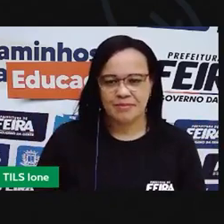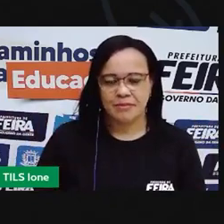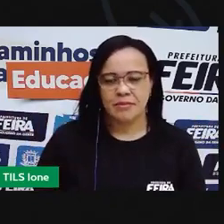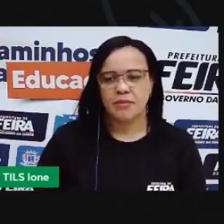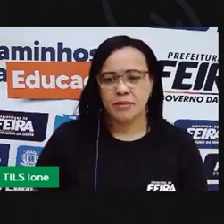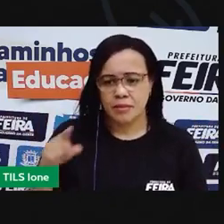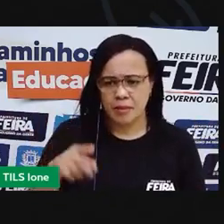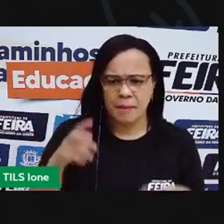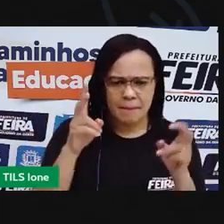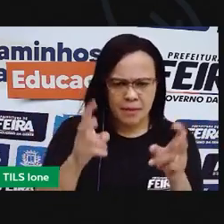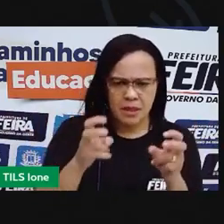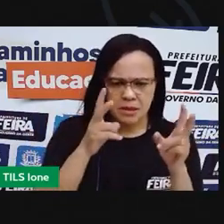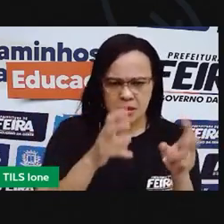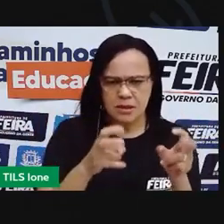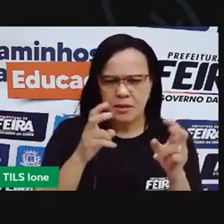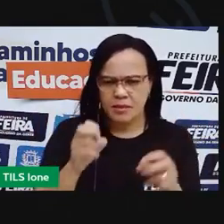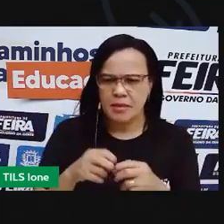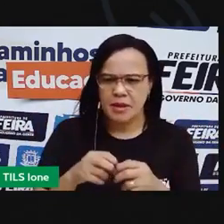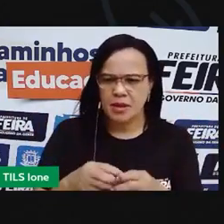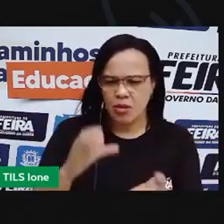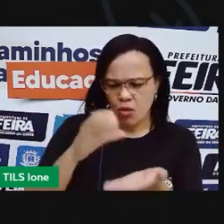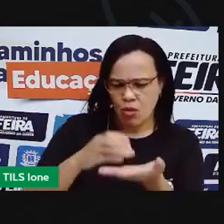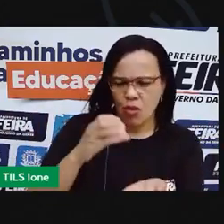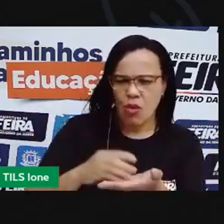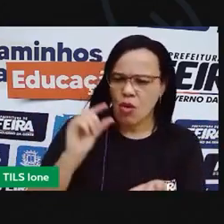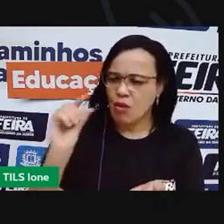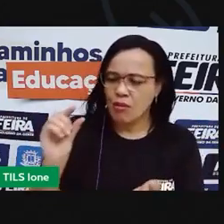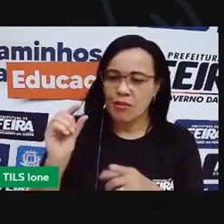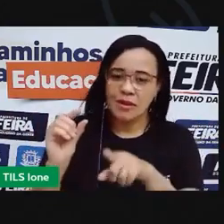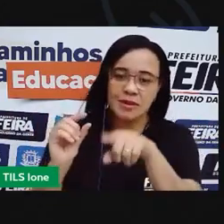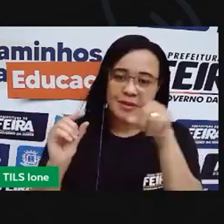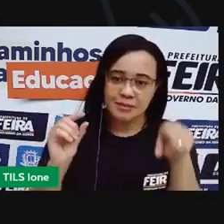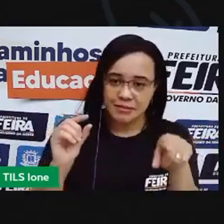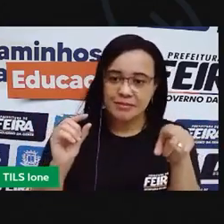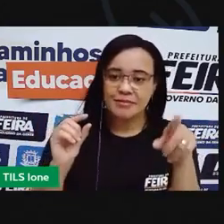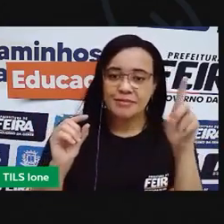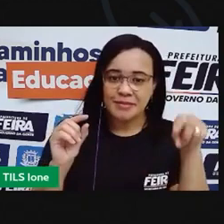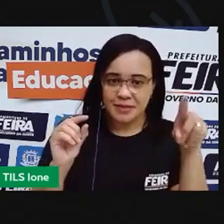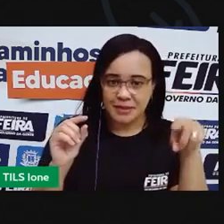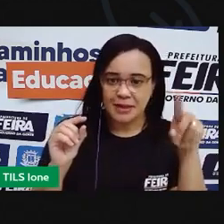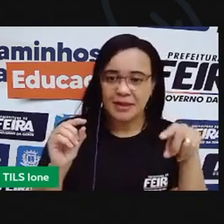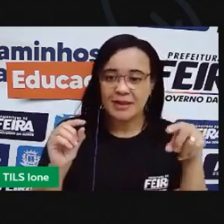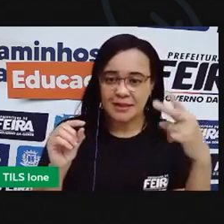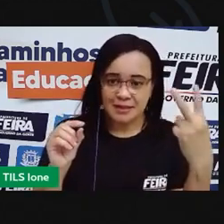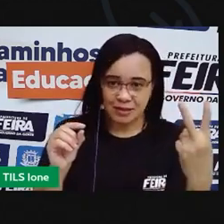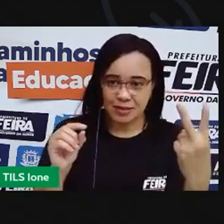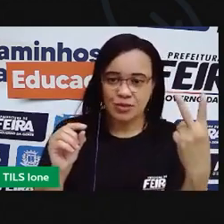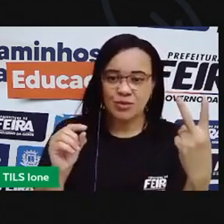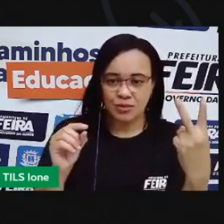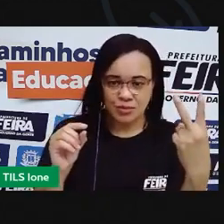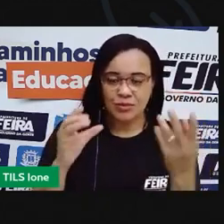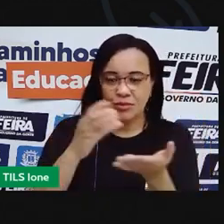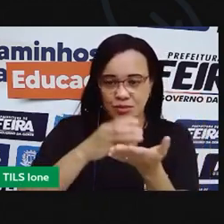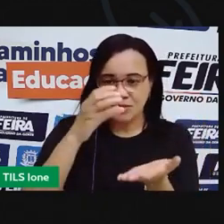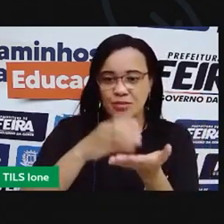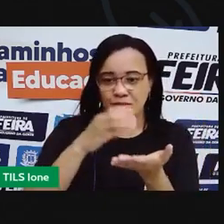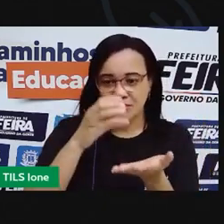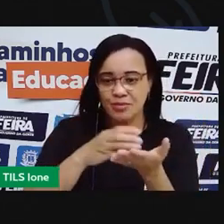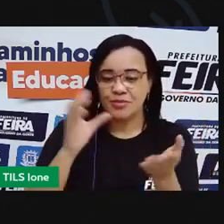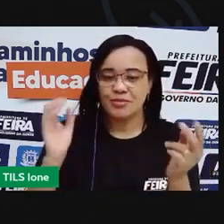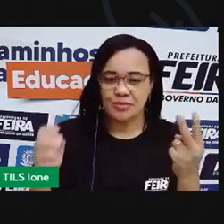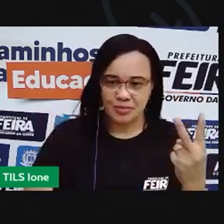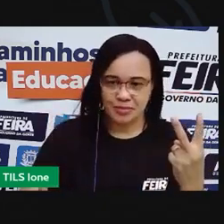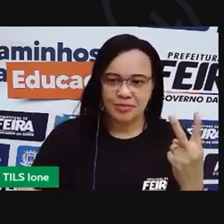percebeu que tem menos copos essa aqui essa filha que tem dois copos